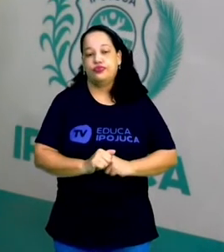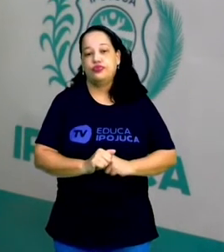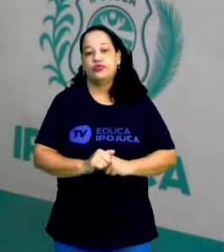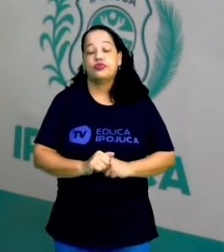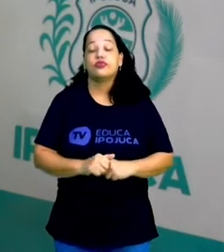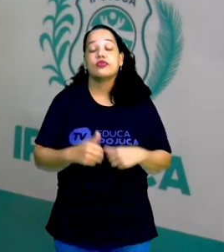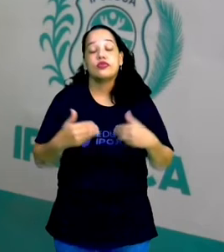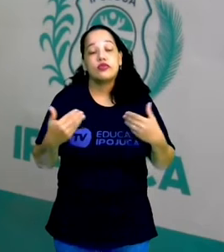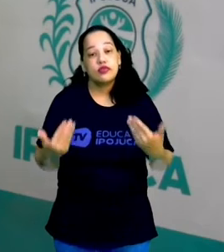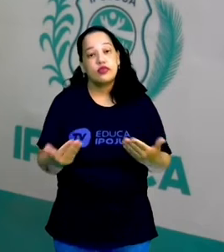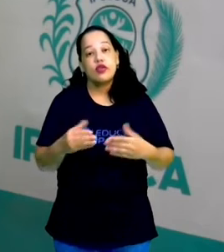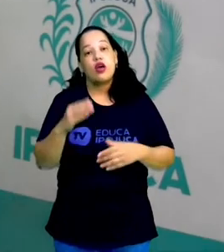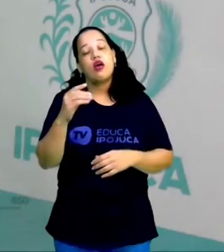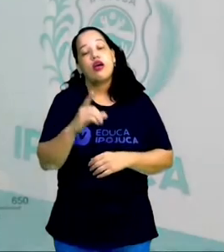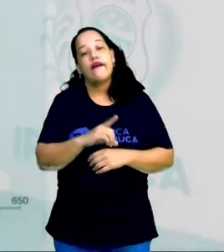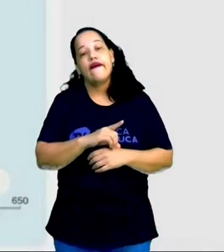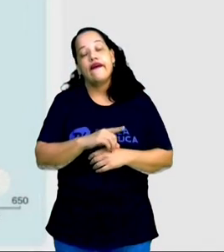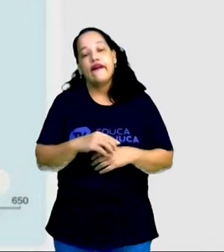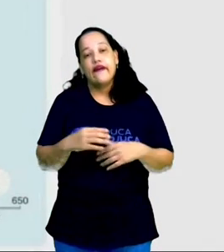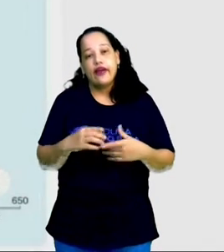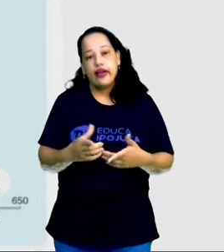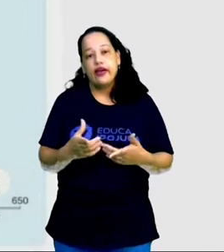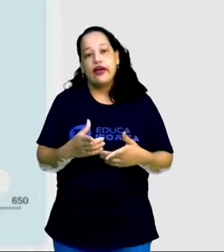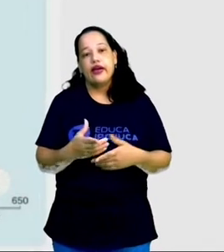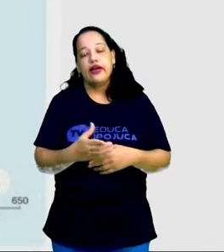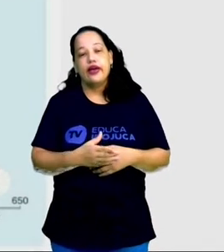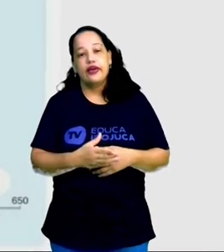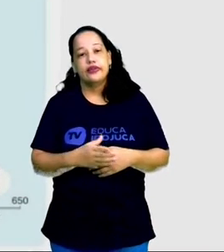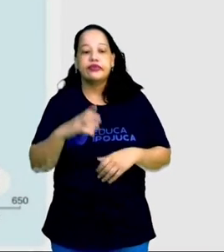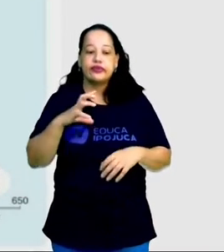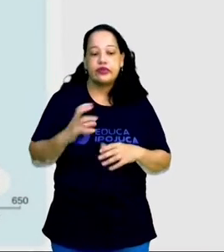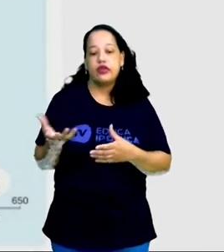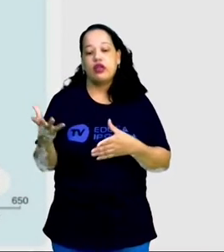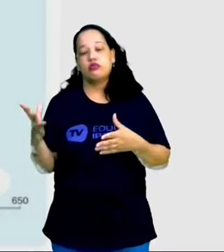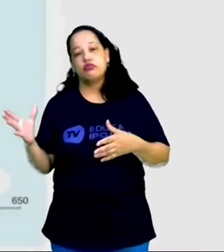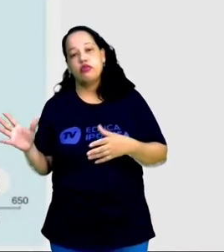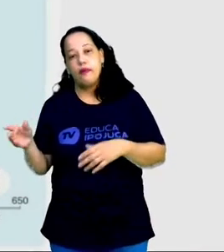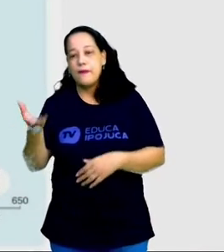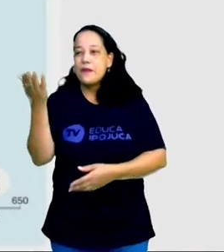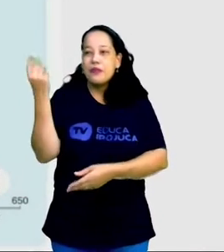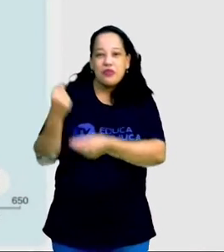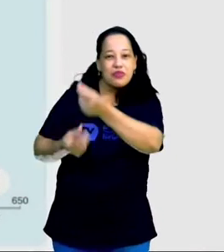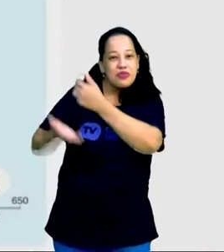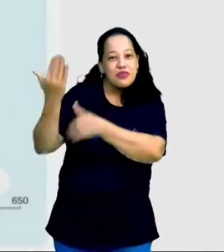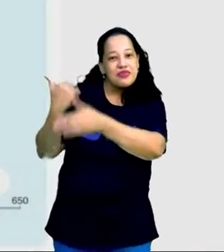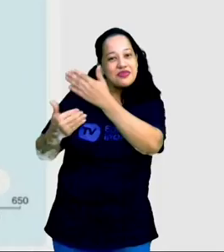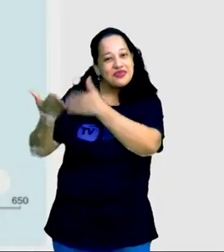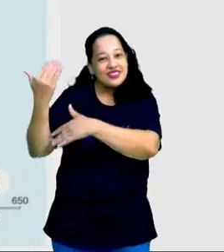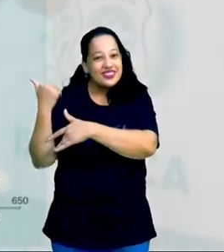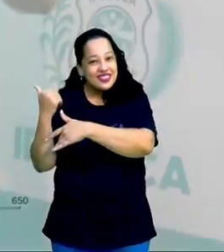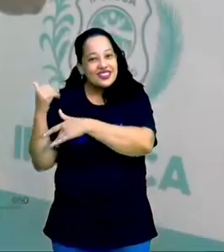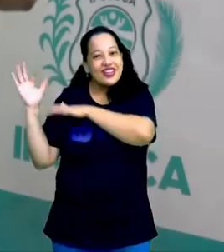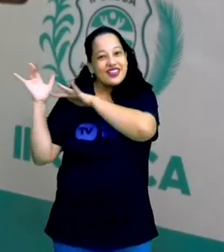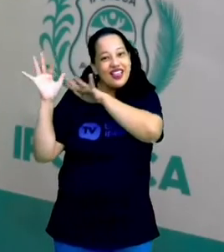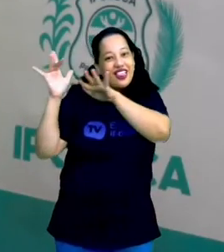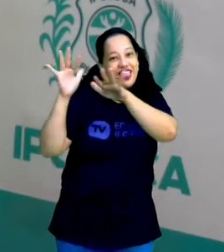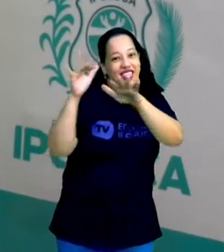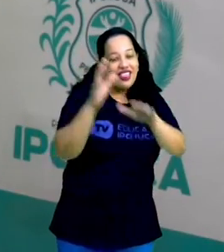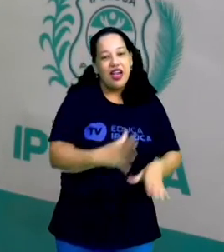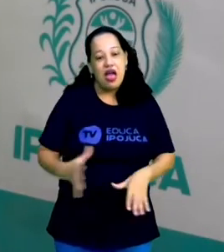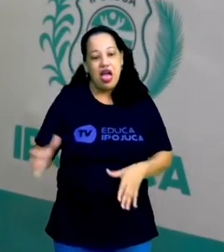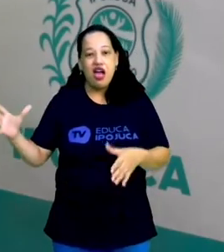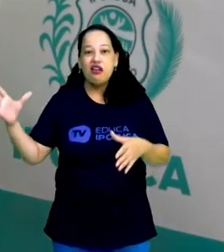A questão da colonização da América do Sul, ela ocorreu